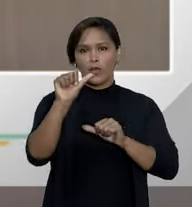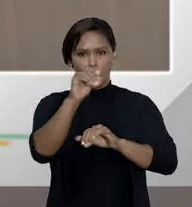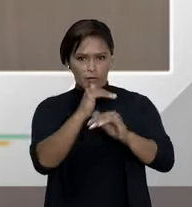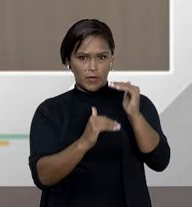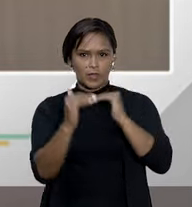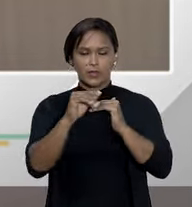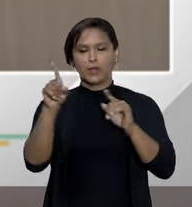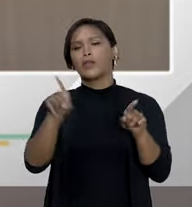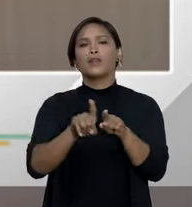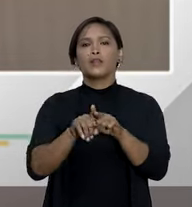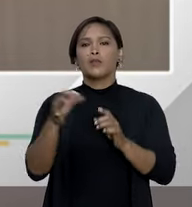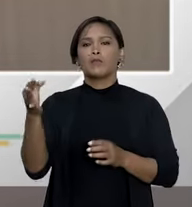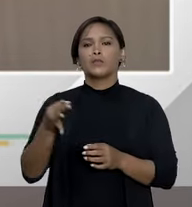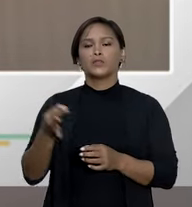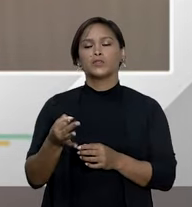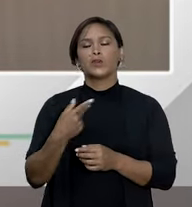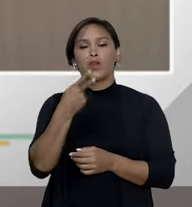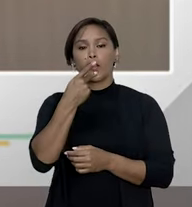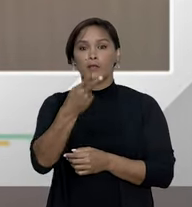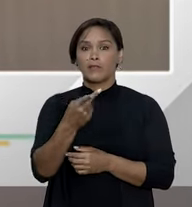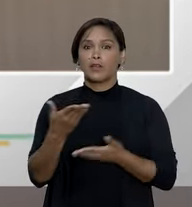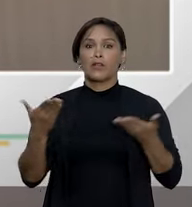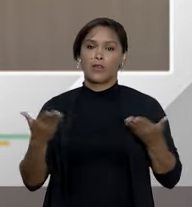seja, como o Rodrigo falou já,